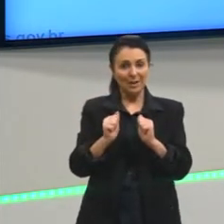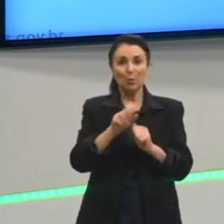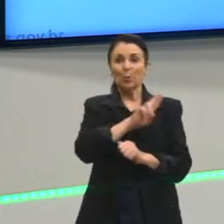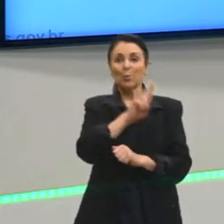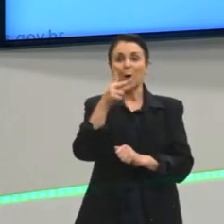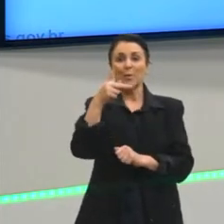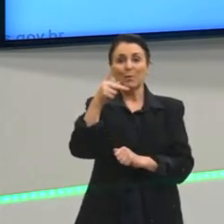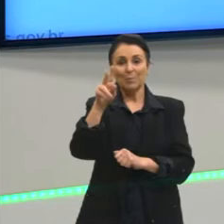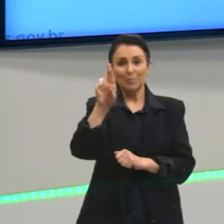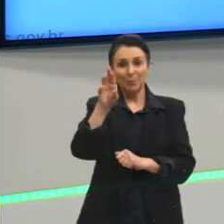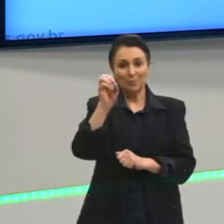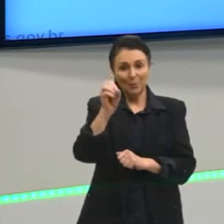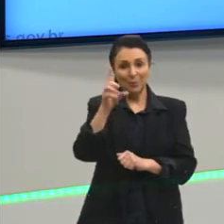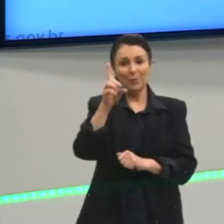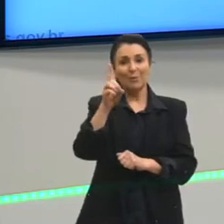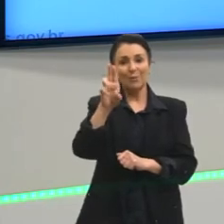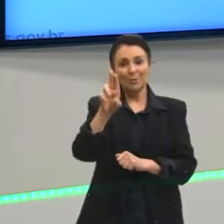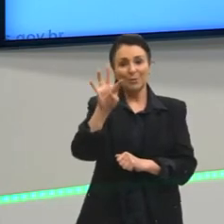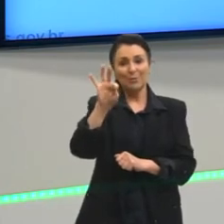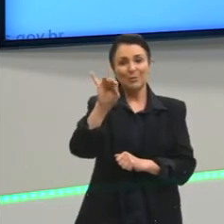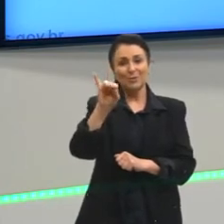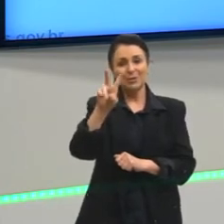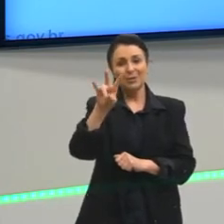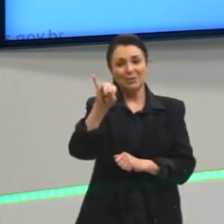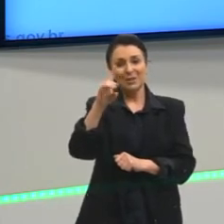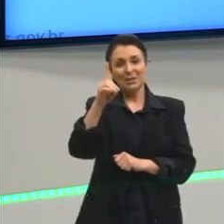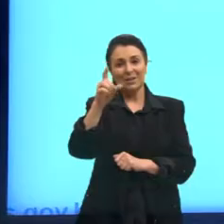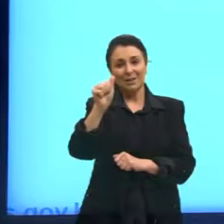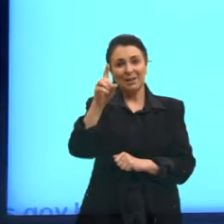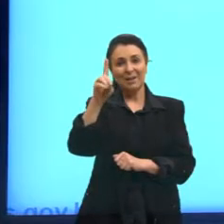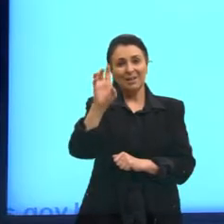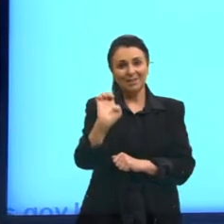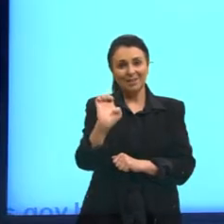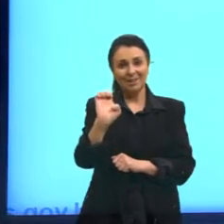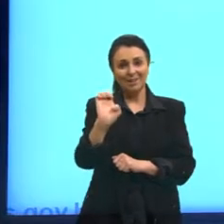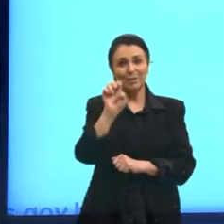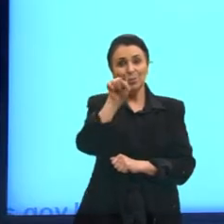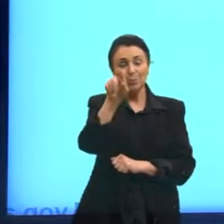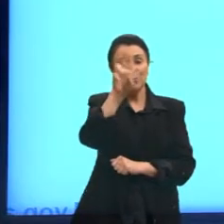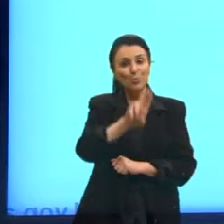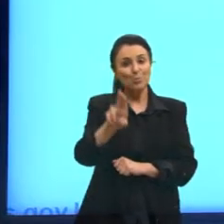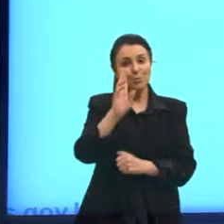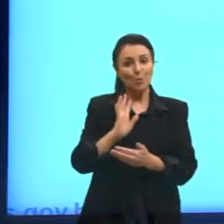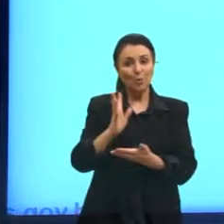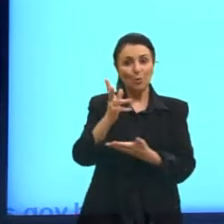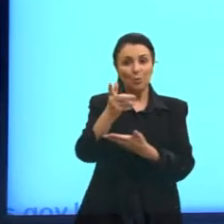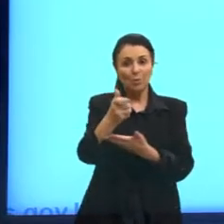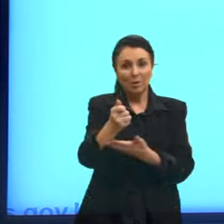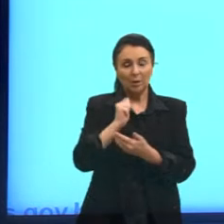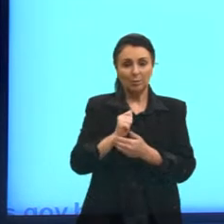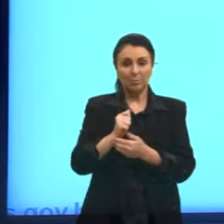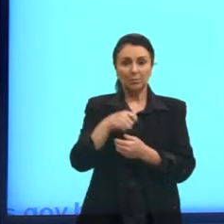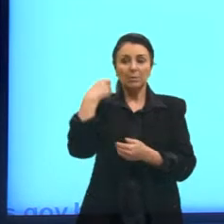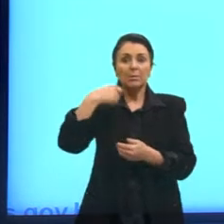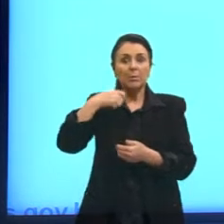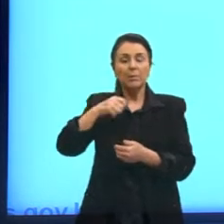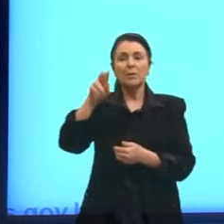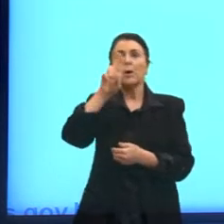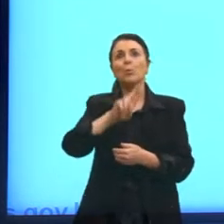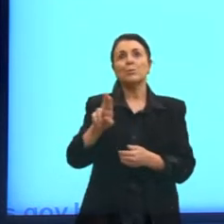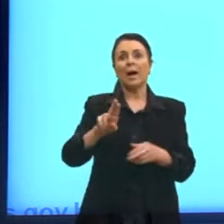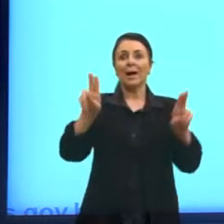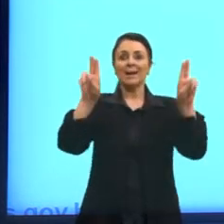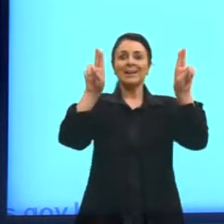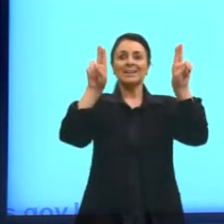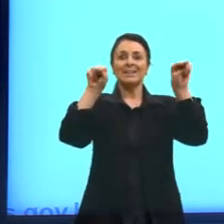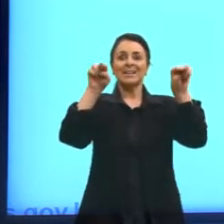o dado de dizer o que que ele quer me dizer. Outra coisa importante que tem aqui, ó, é não precisa colocar título.